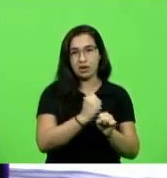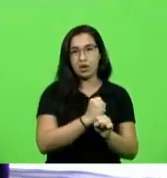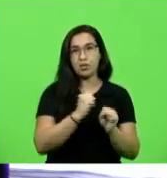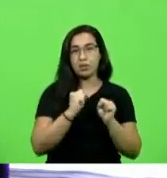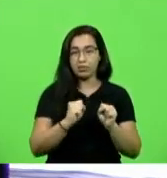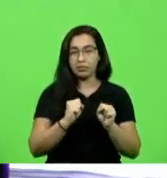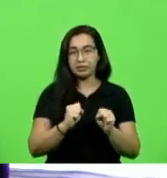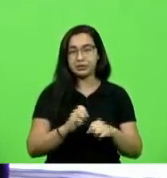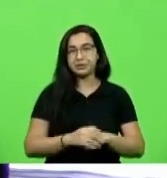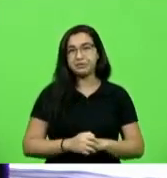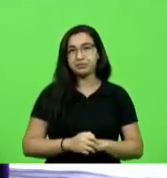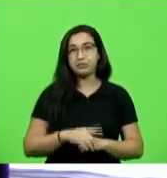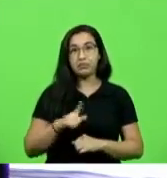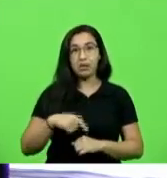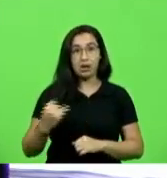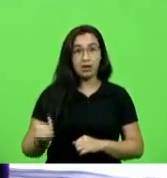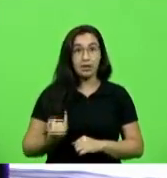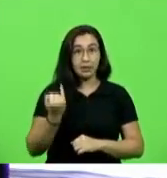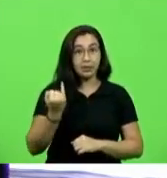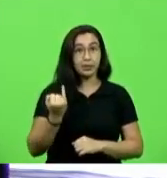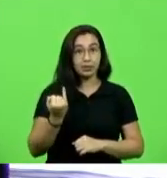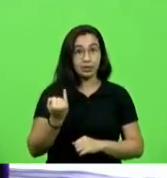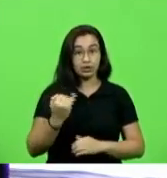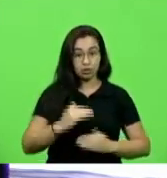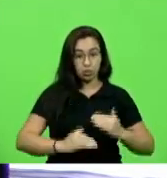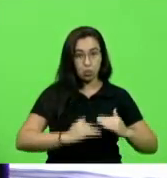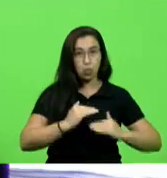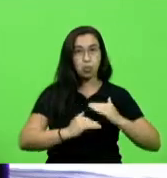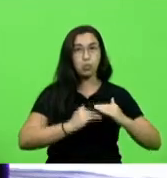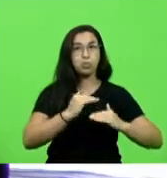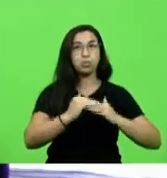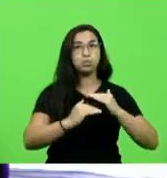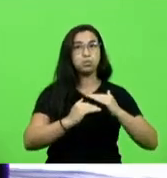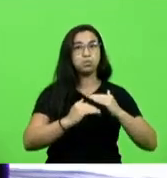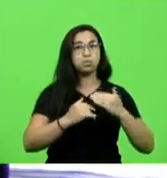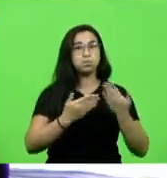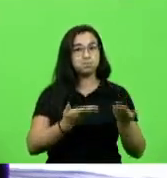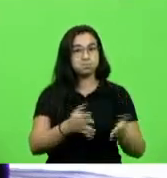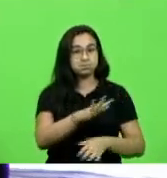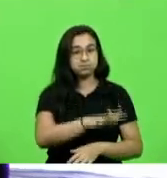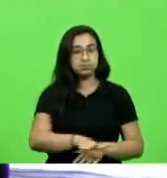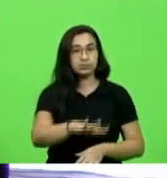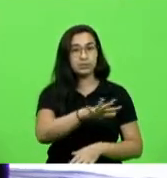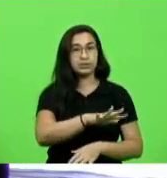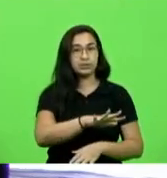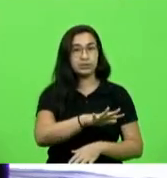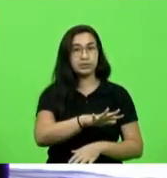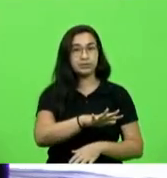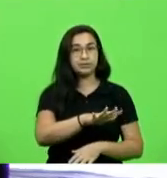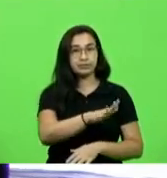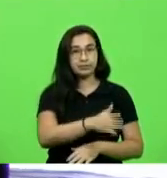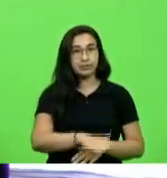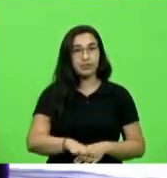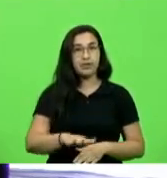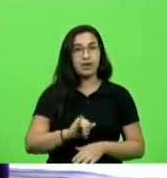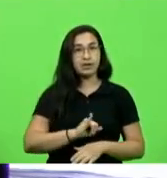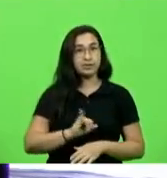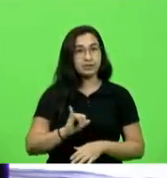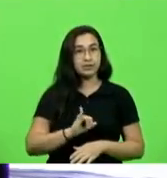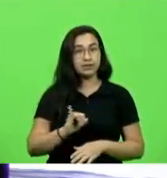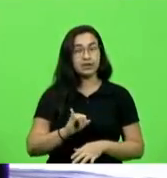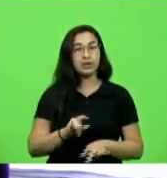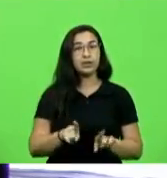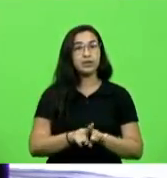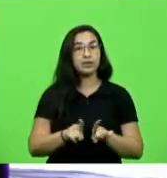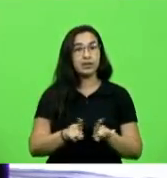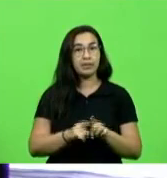muito importante para o desenvolvimento da nossa região do Vale do Itajaí para a mobilidade para